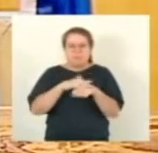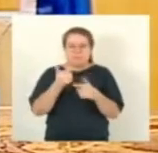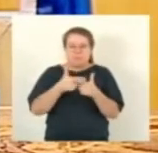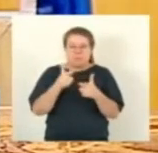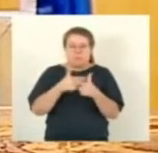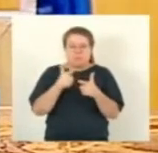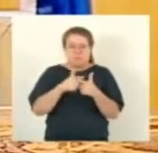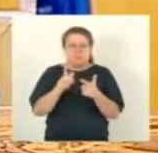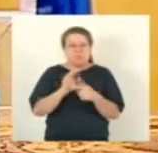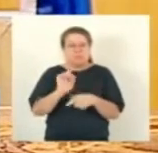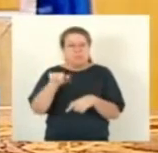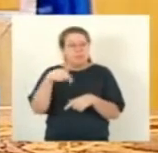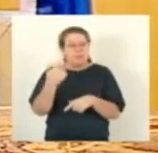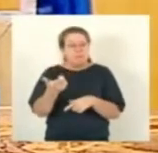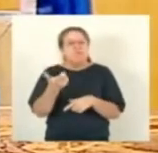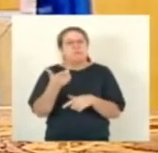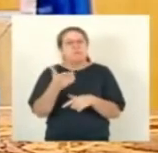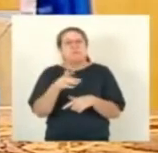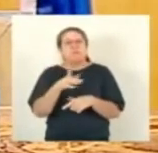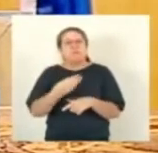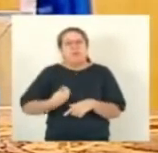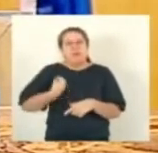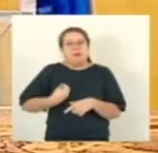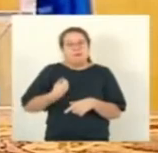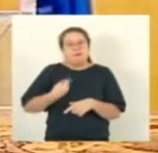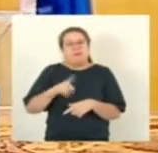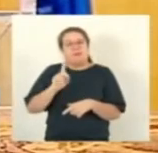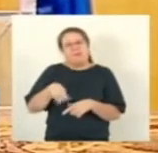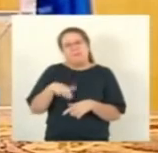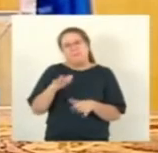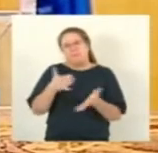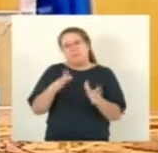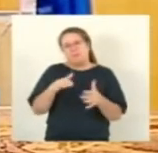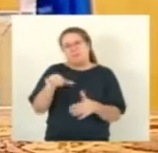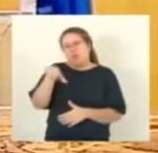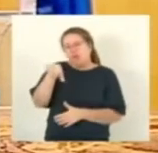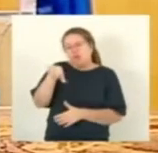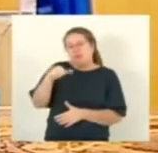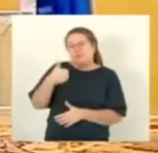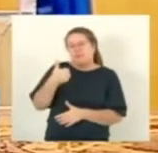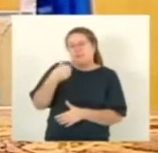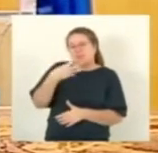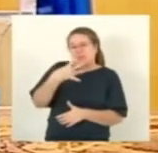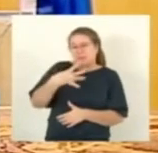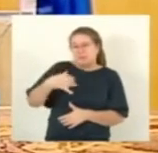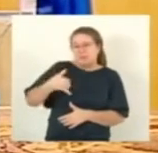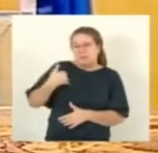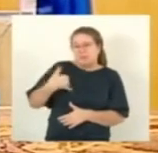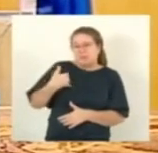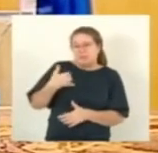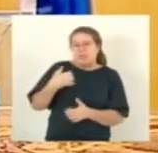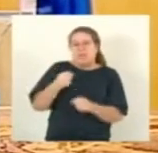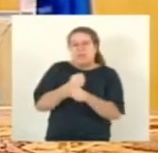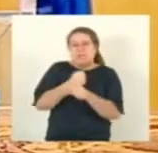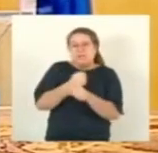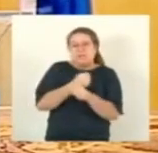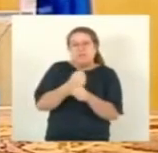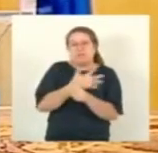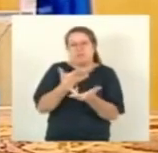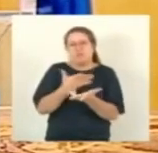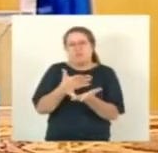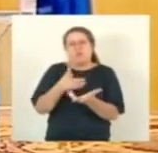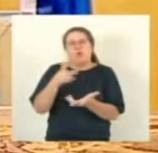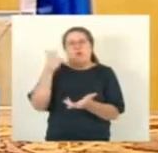sobrevida é de aproximadamente de 9 a 14 anos. 9 a 14 anos. A